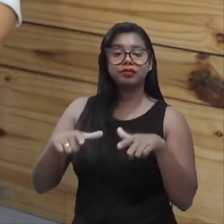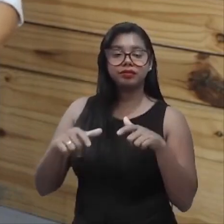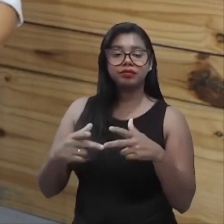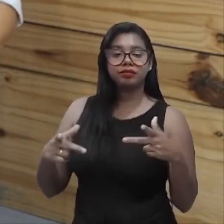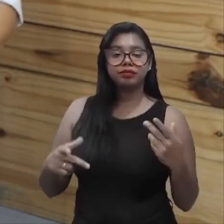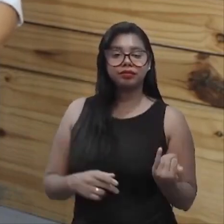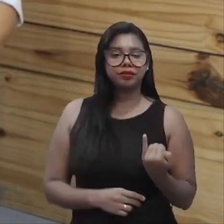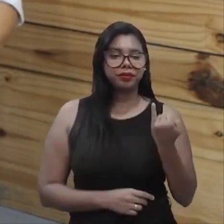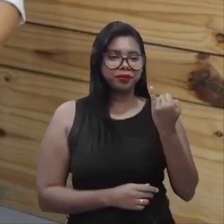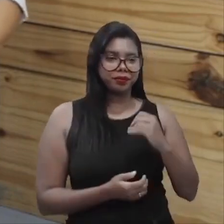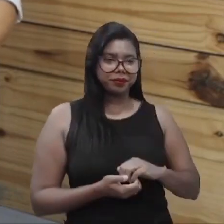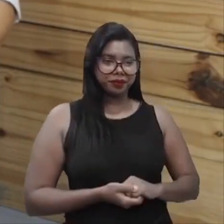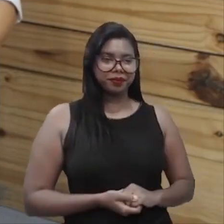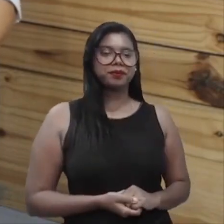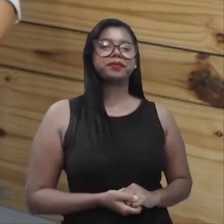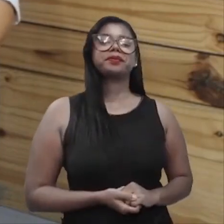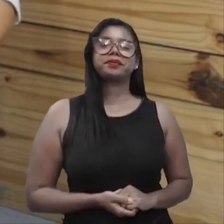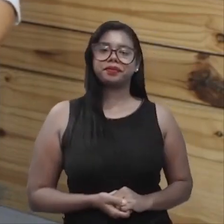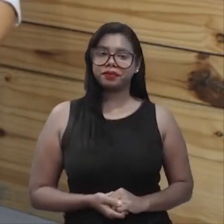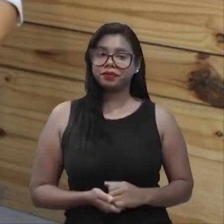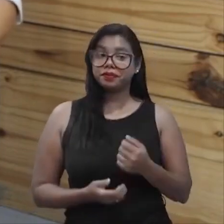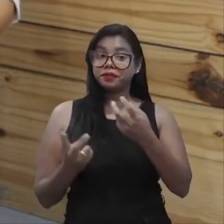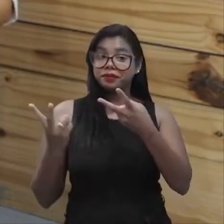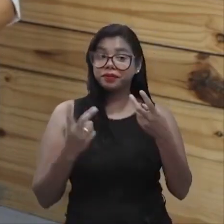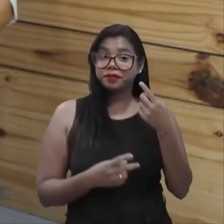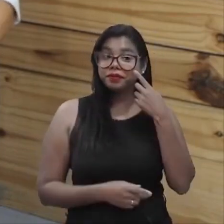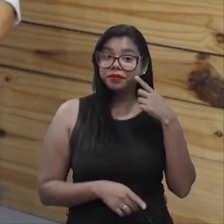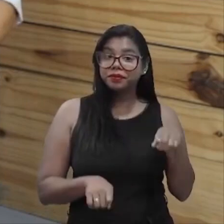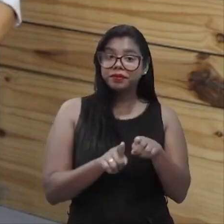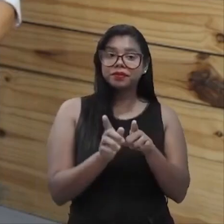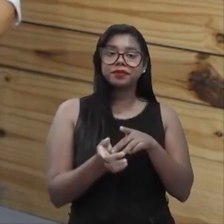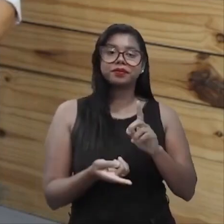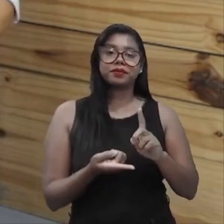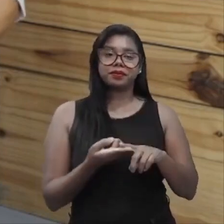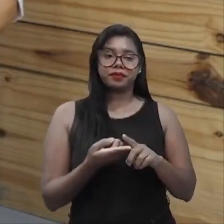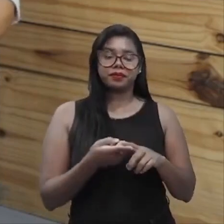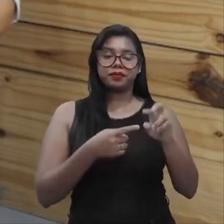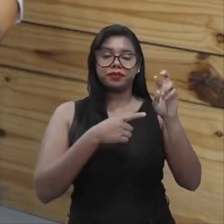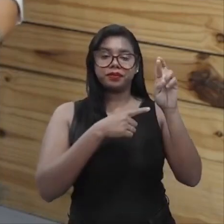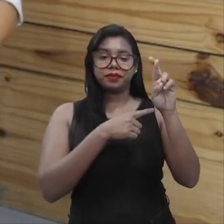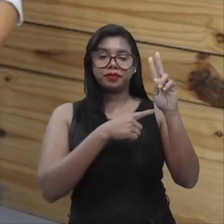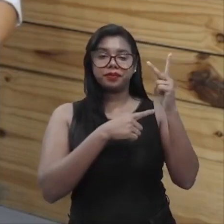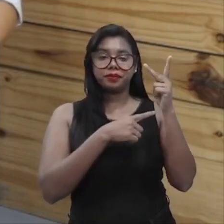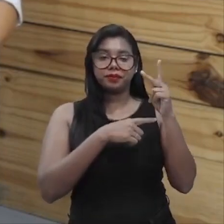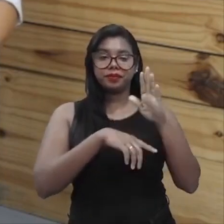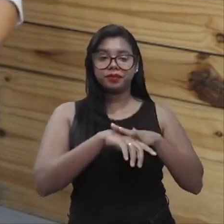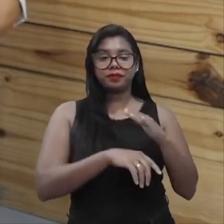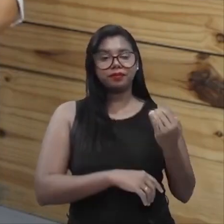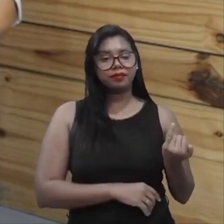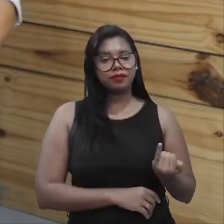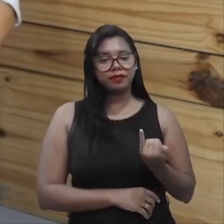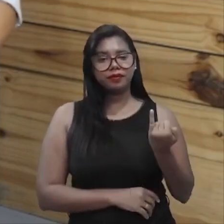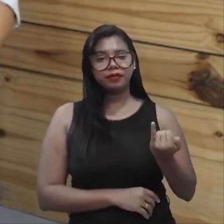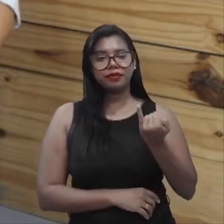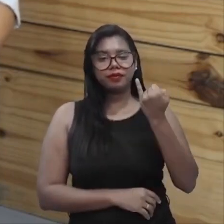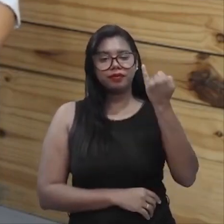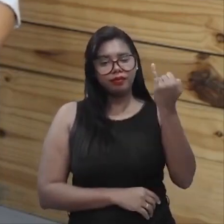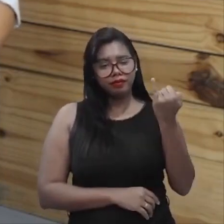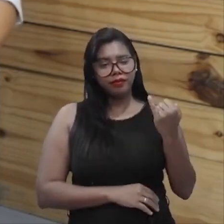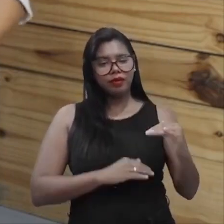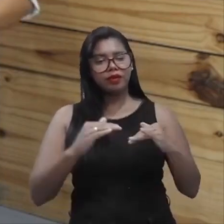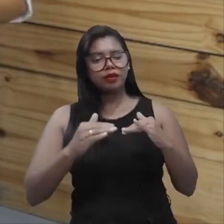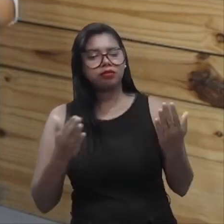Olha que importante, não é? Isso é muito interessante. Então o RH tem um papel fundamental na mobilização,